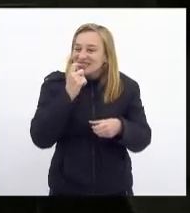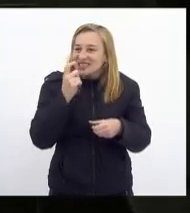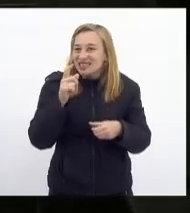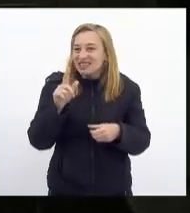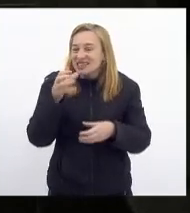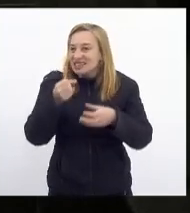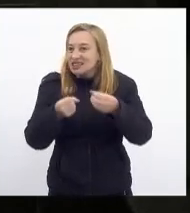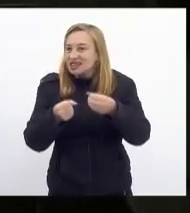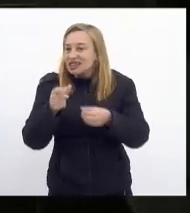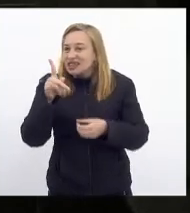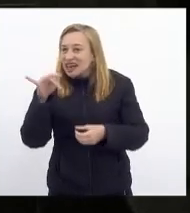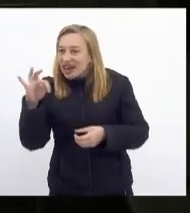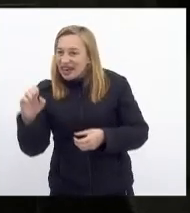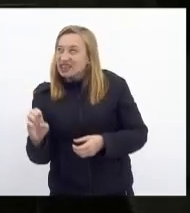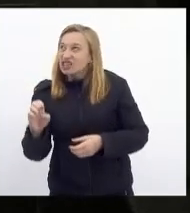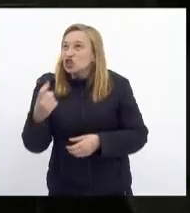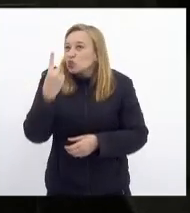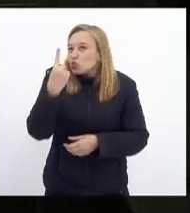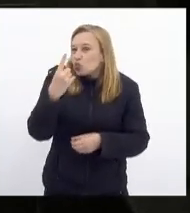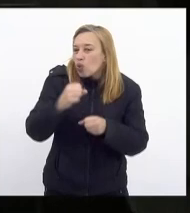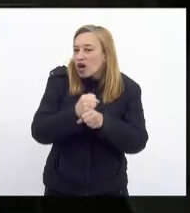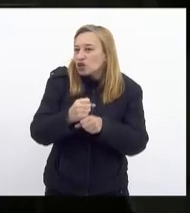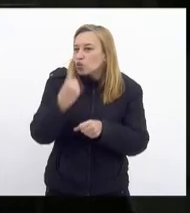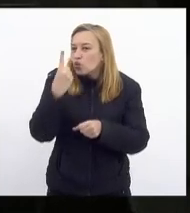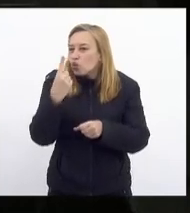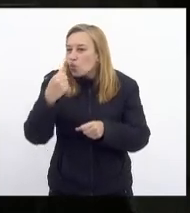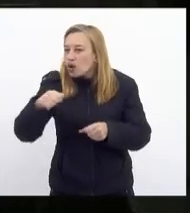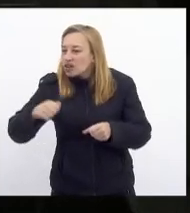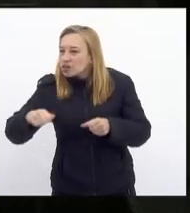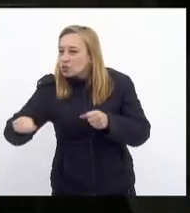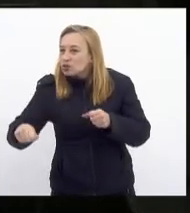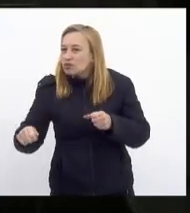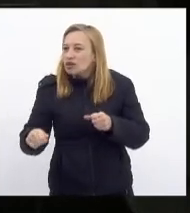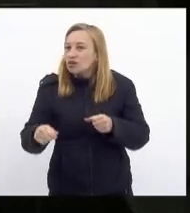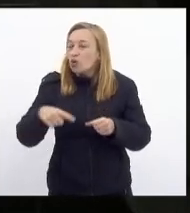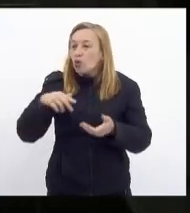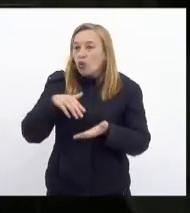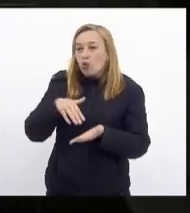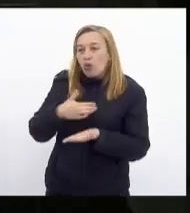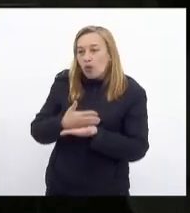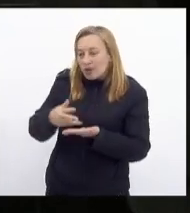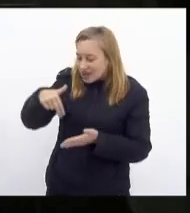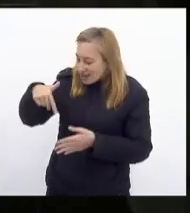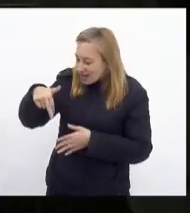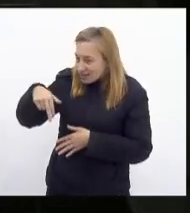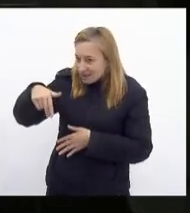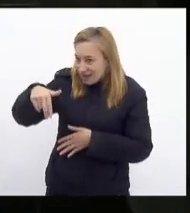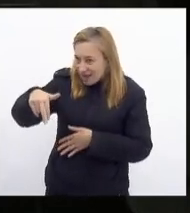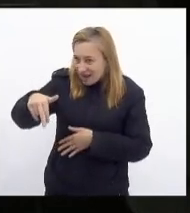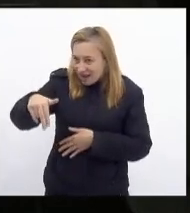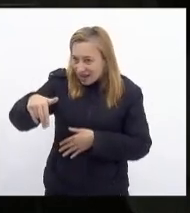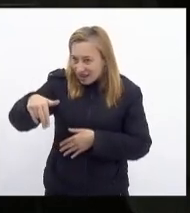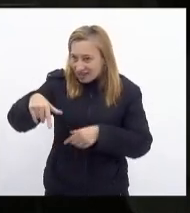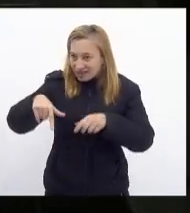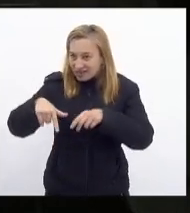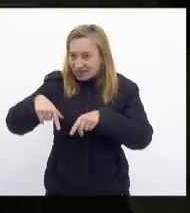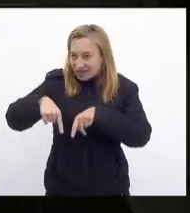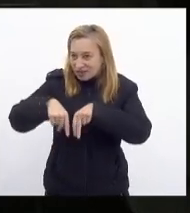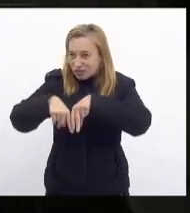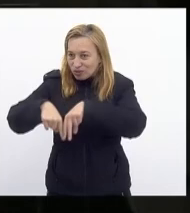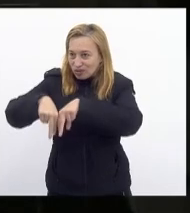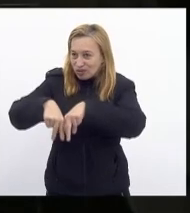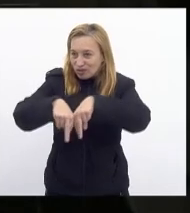por um ano um ano dois meses começam a andar e aí começam a sair com os pais também para ir ao supermercado